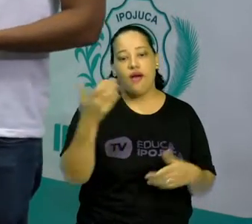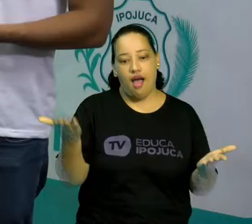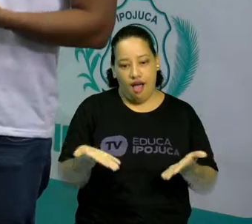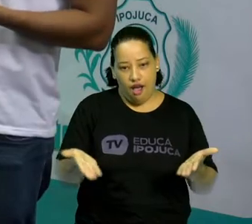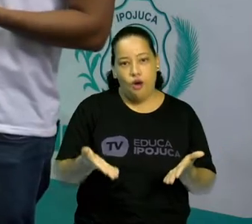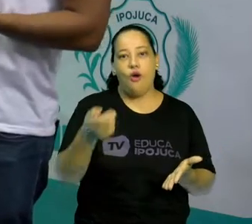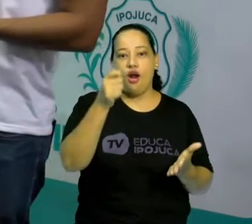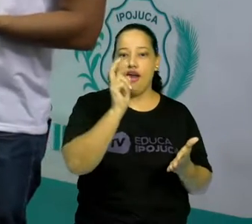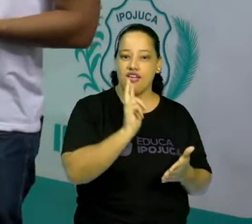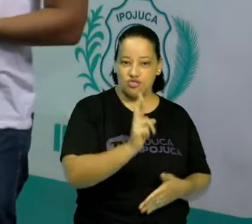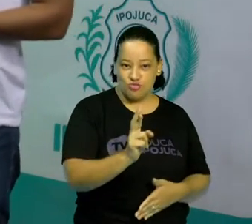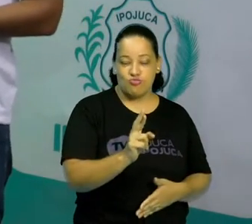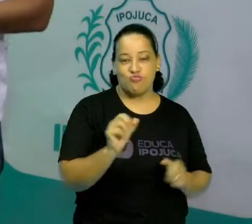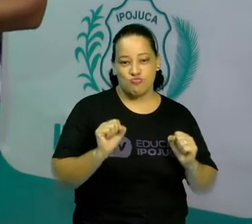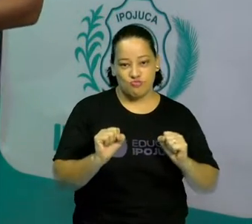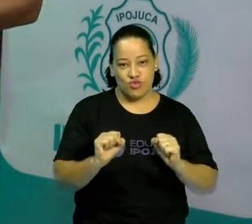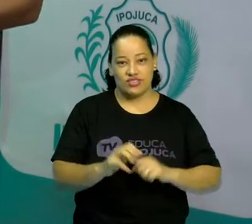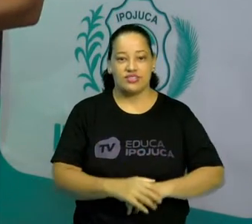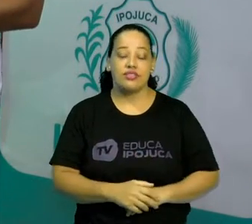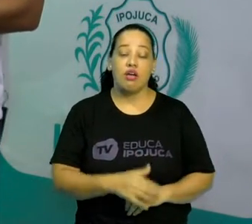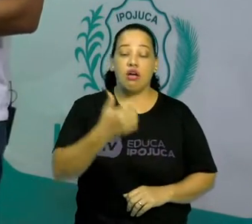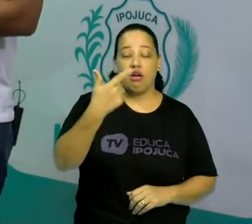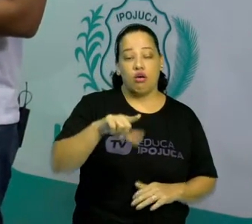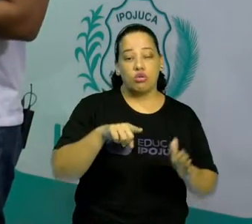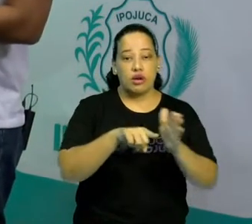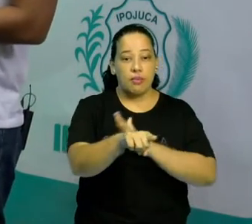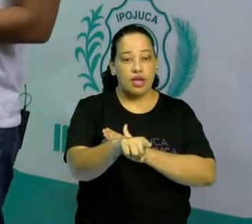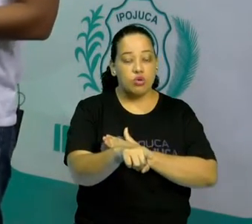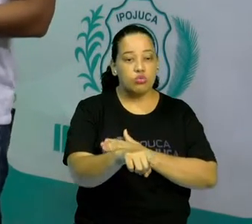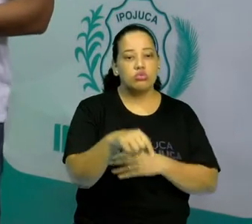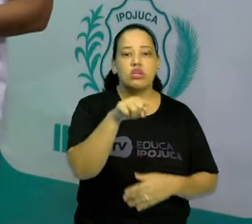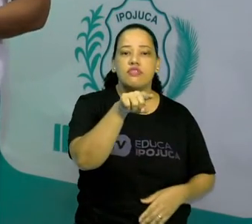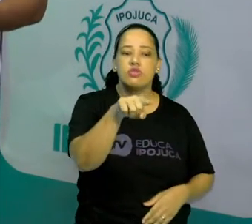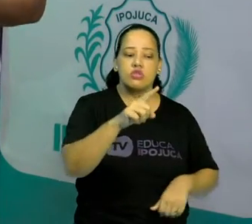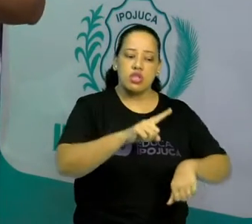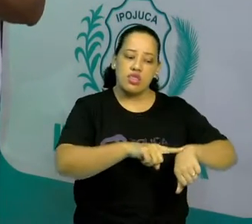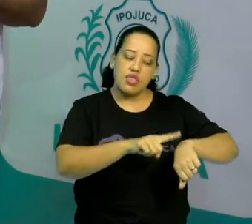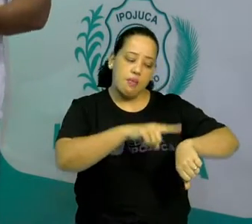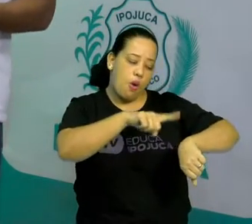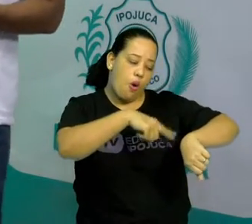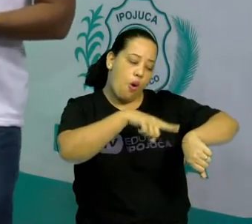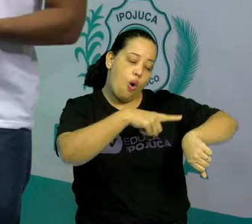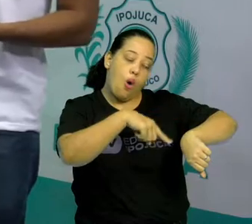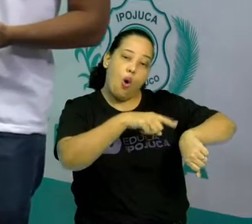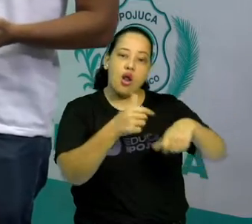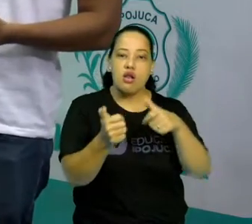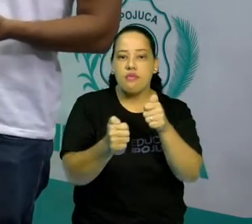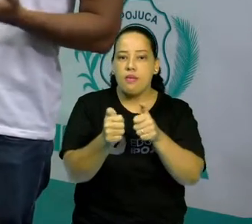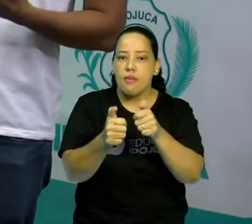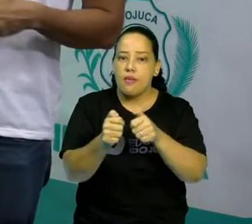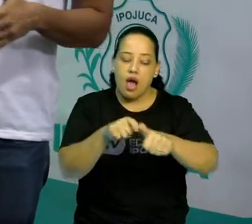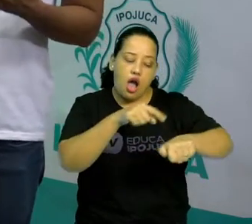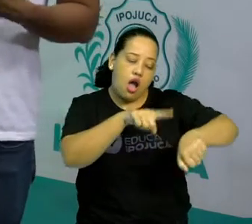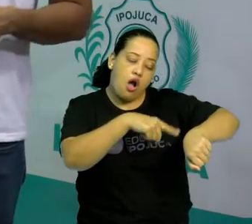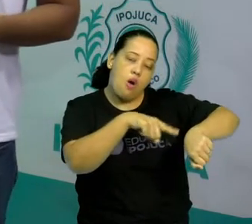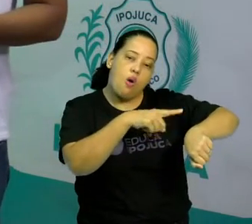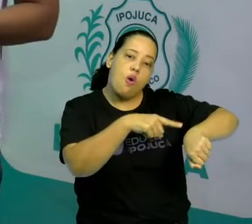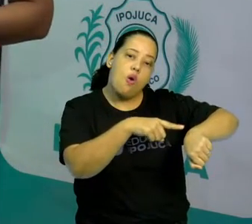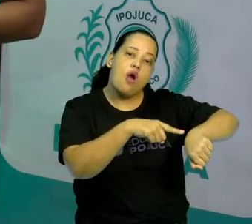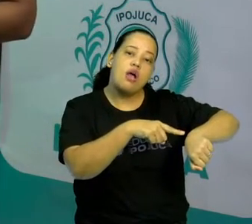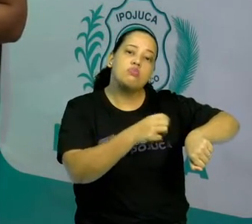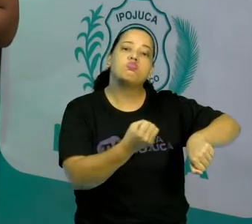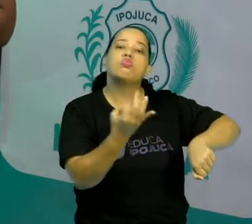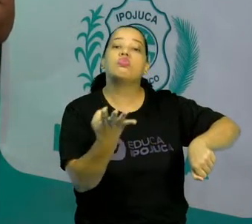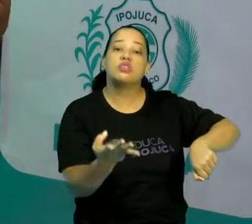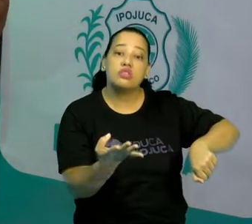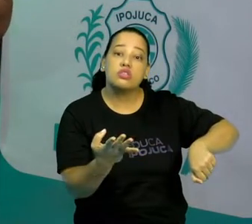E também uma outra pergunta pessoal, por quanto tempo você costuma jogar diariamente? Lembra que a gente falou